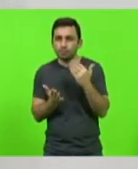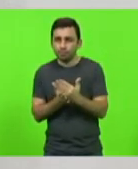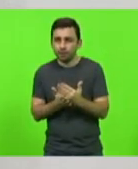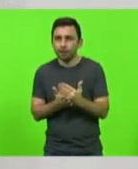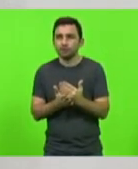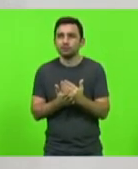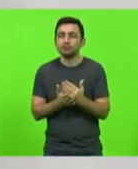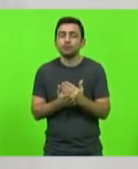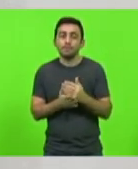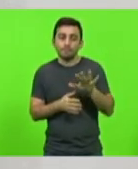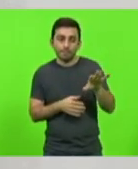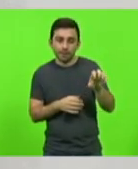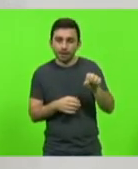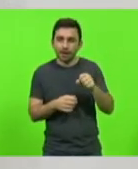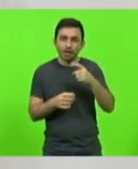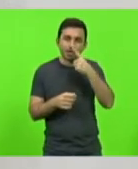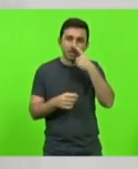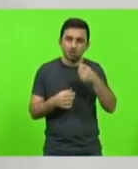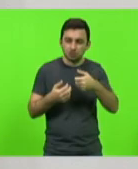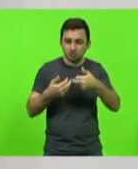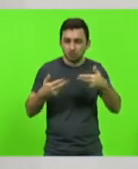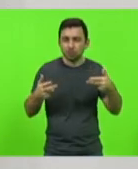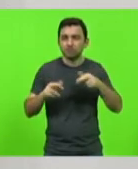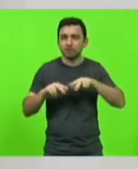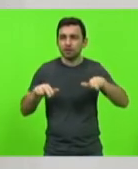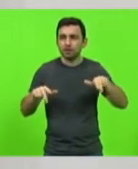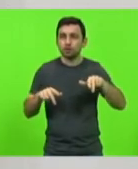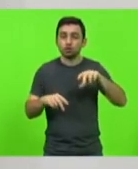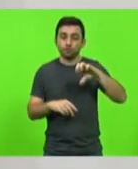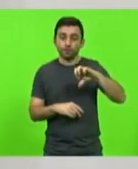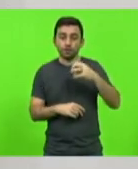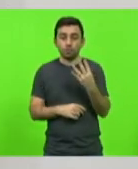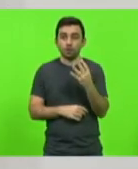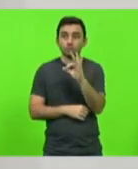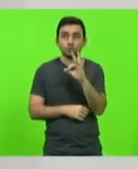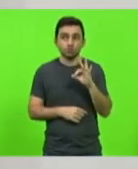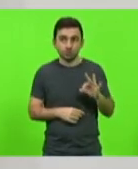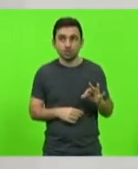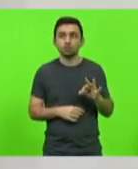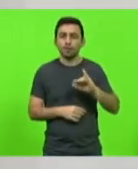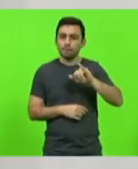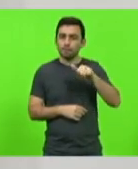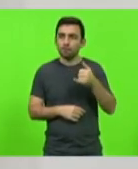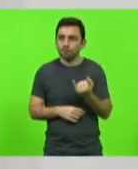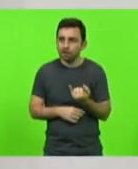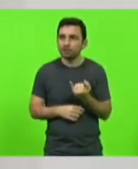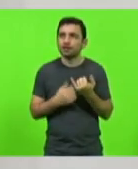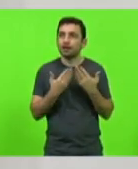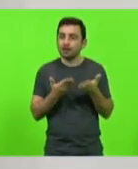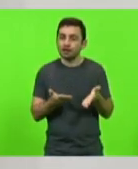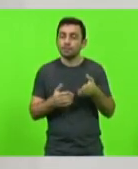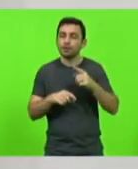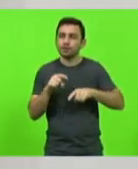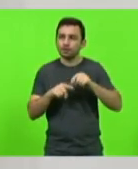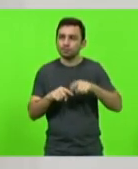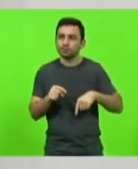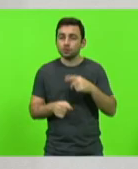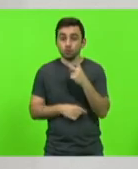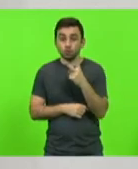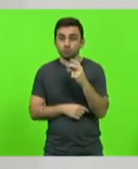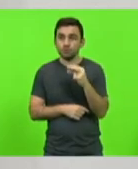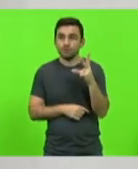sanitário e aproveitar 94% do material. Já em 2020,